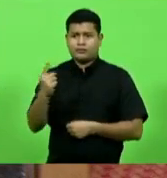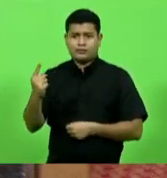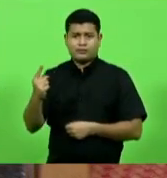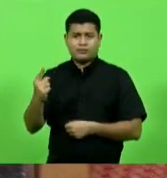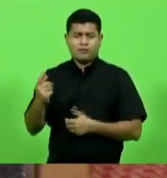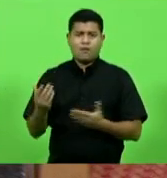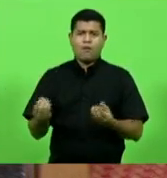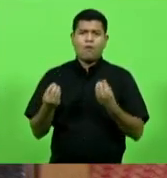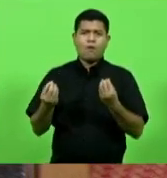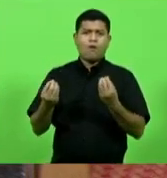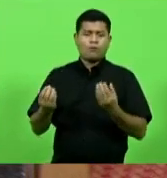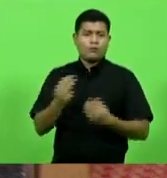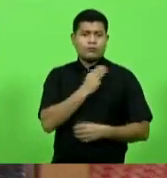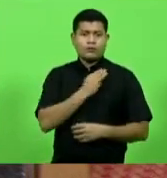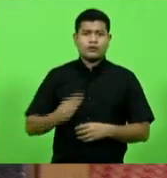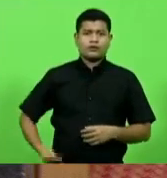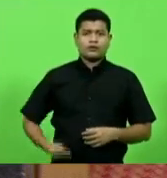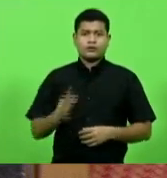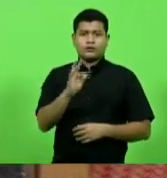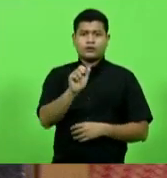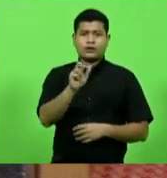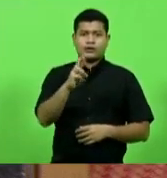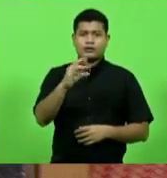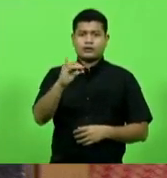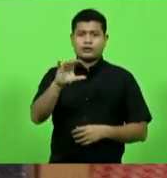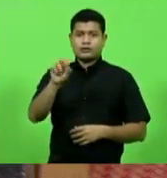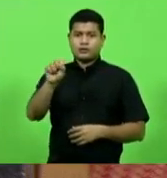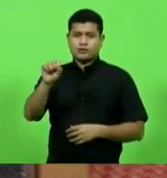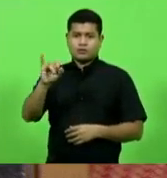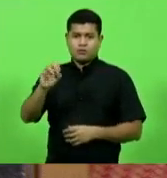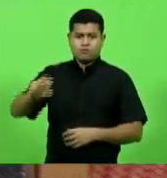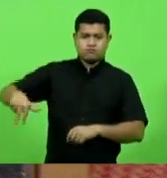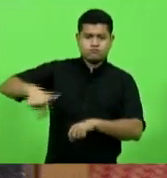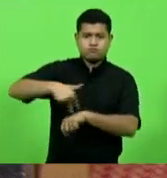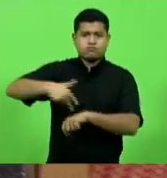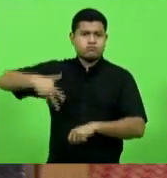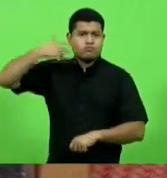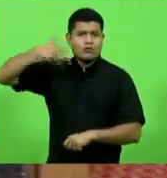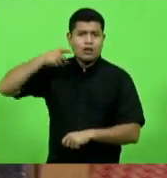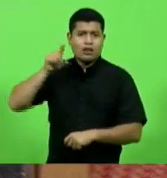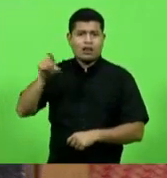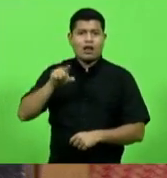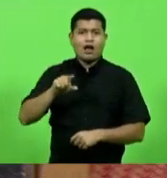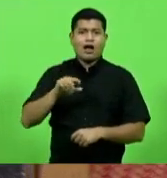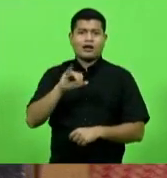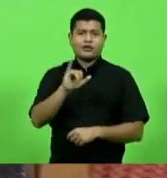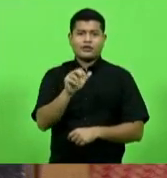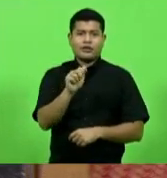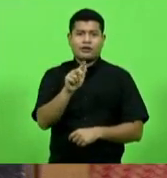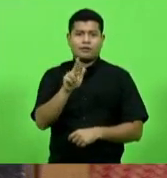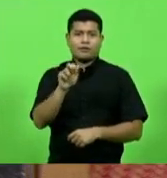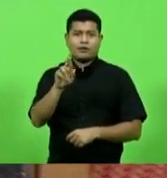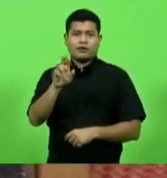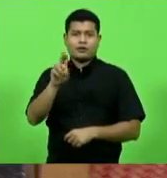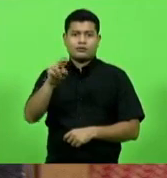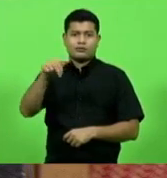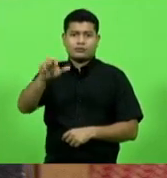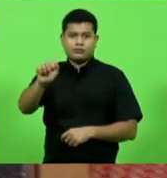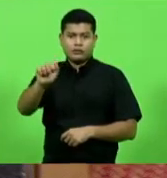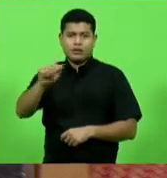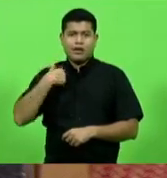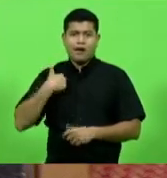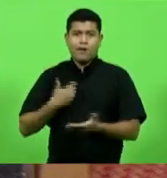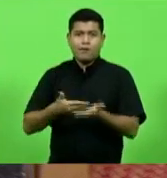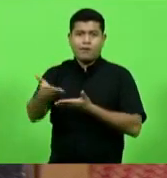Jaguaruna e adiantou e discursou que as obras seriam reiniciadas em